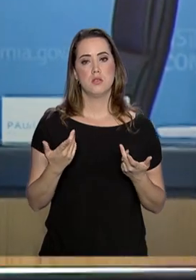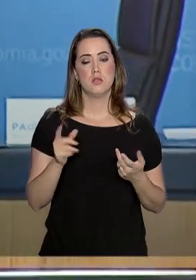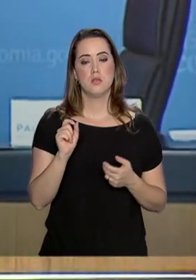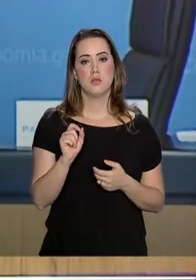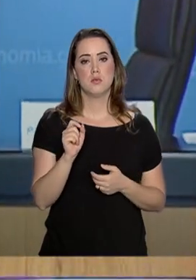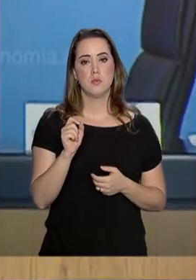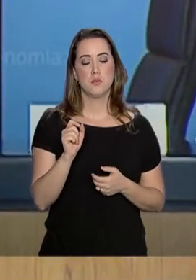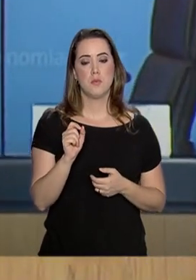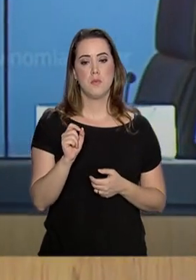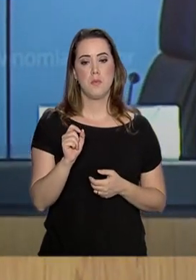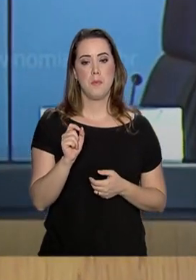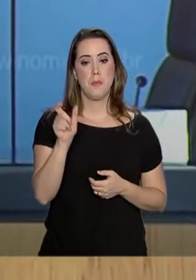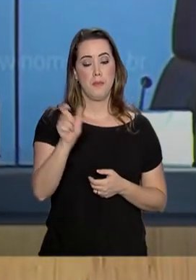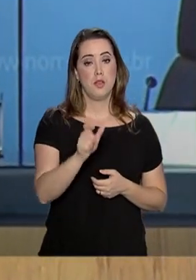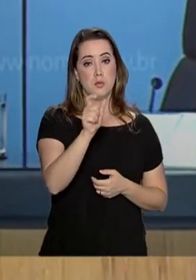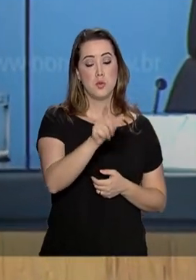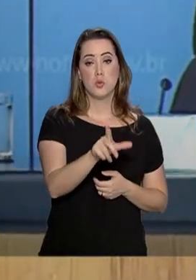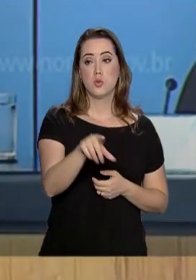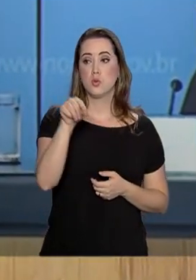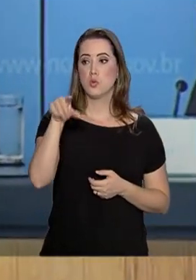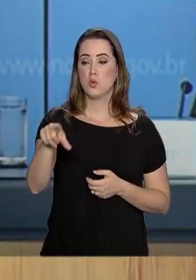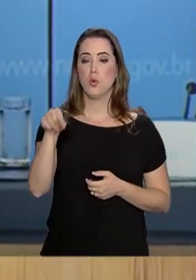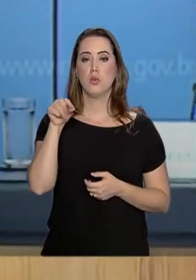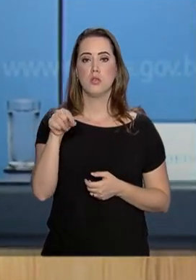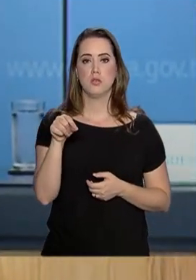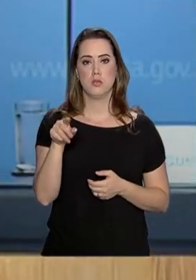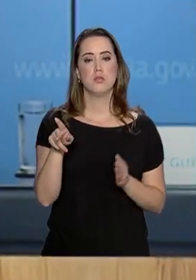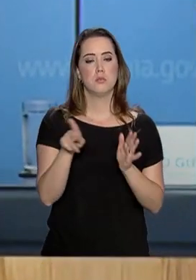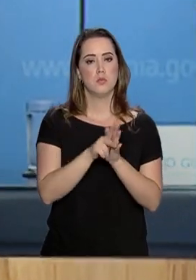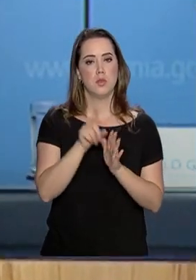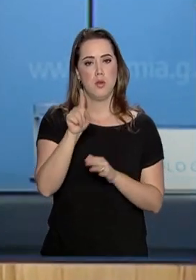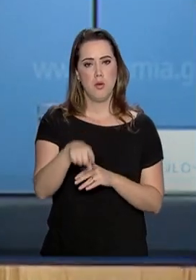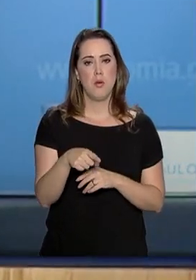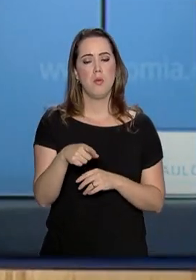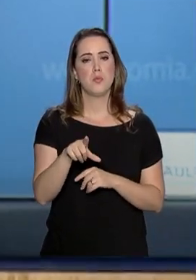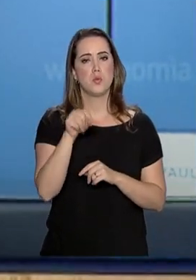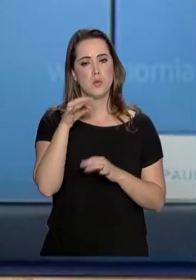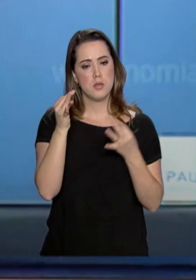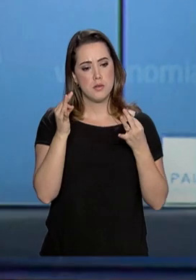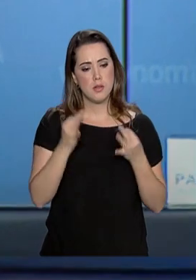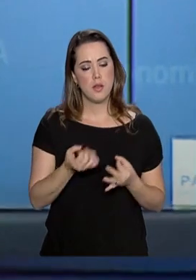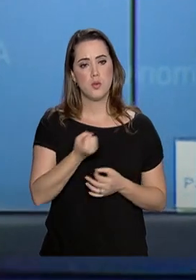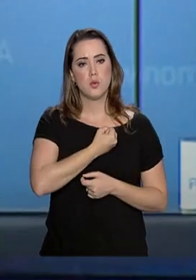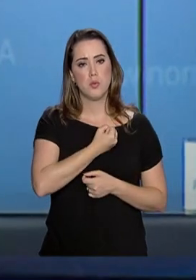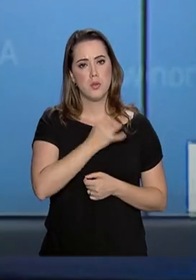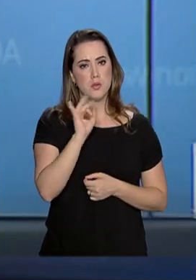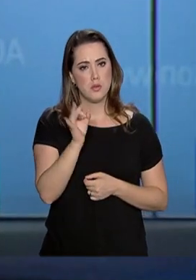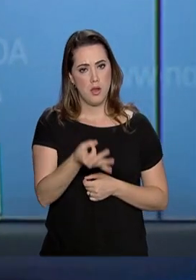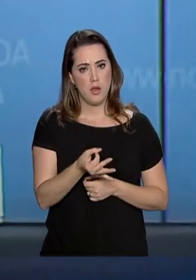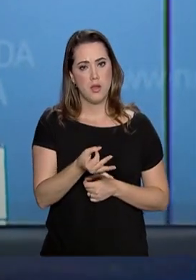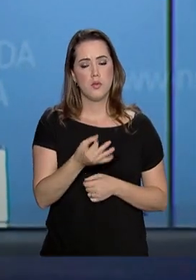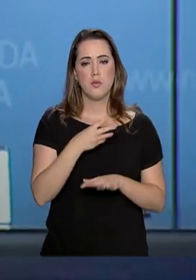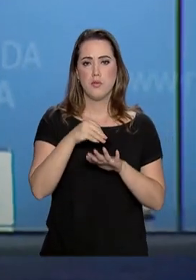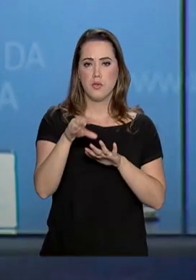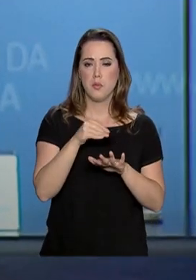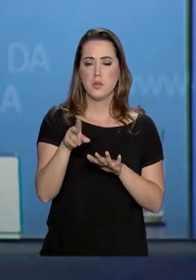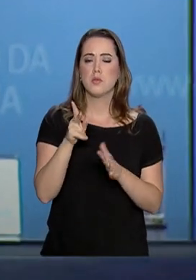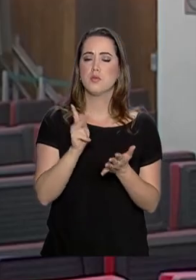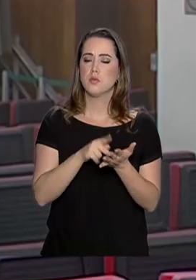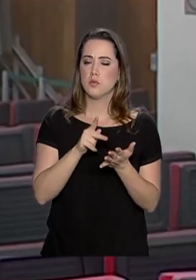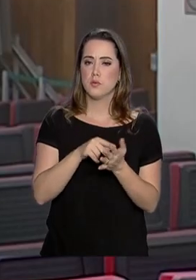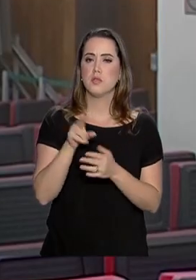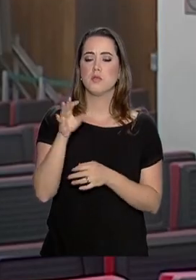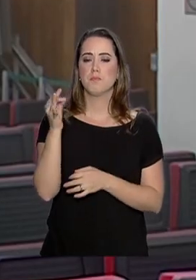tomadores de decisão tomarem essas decisões com base em dados, com base em informações realmente